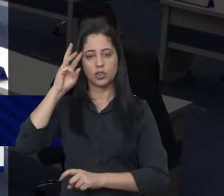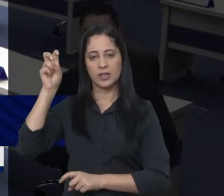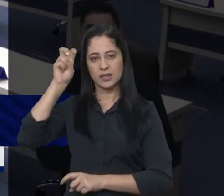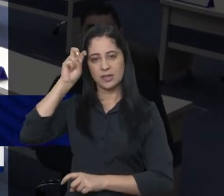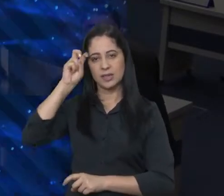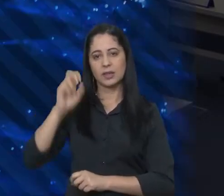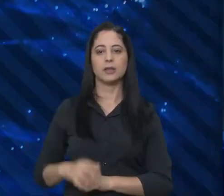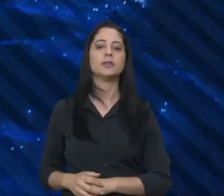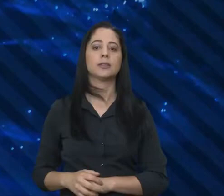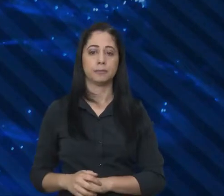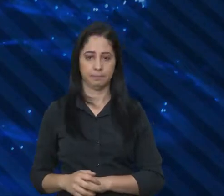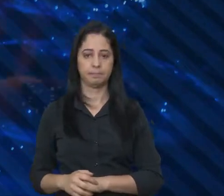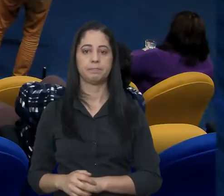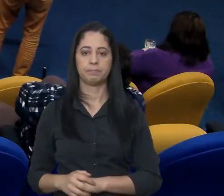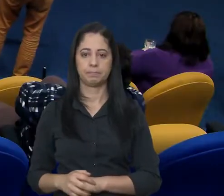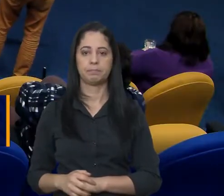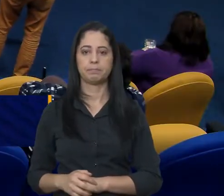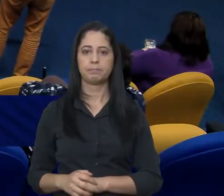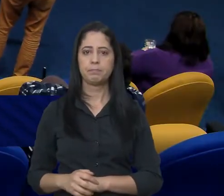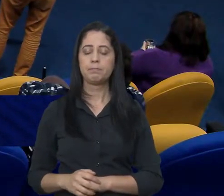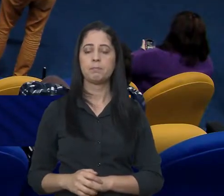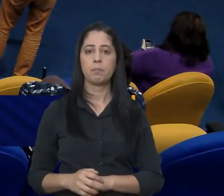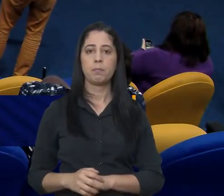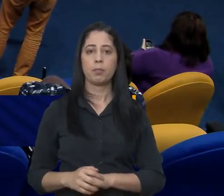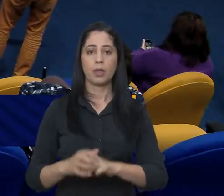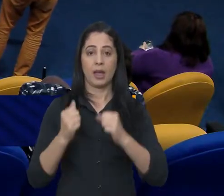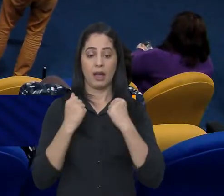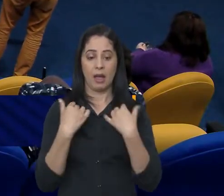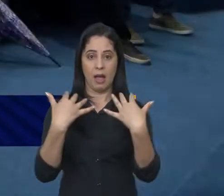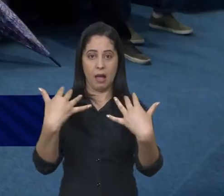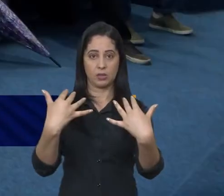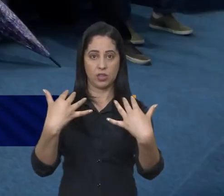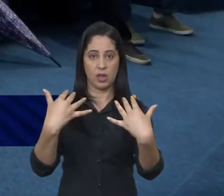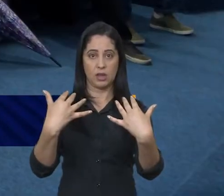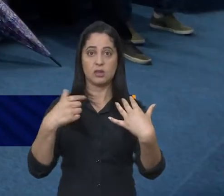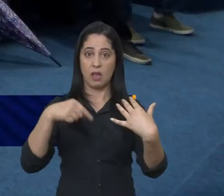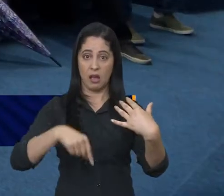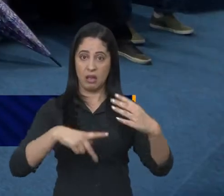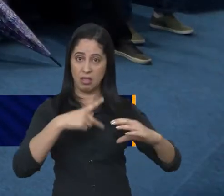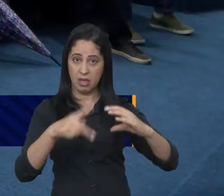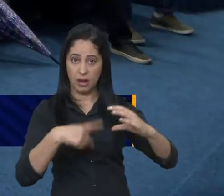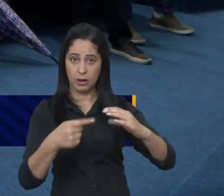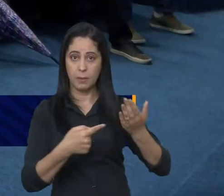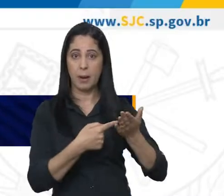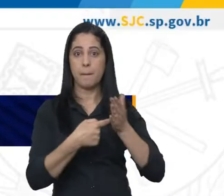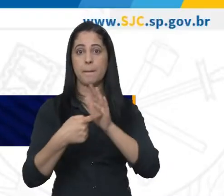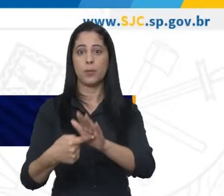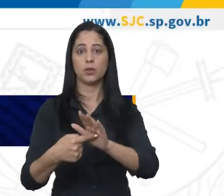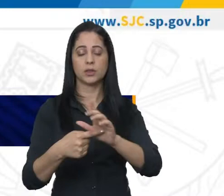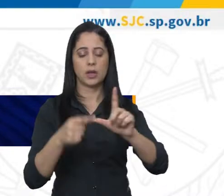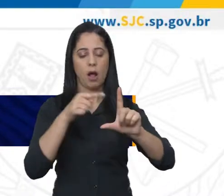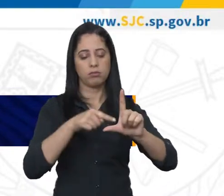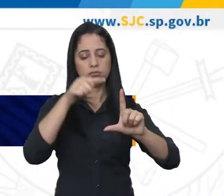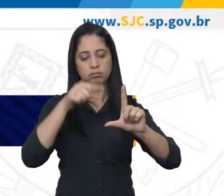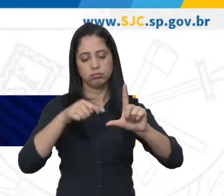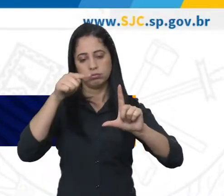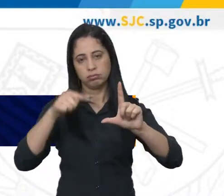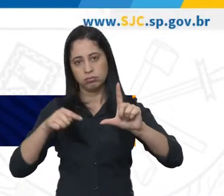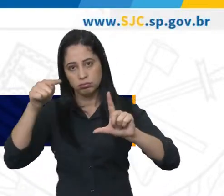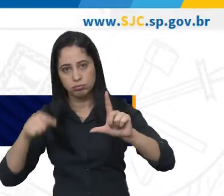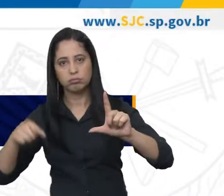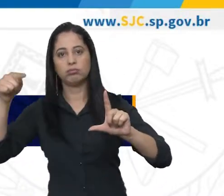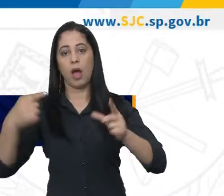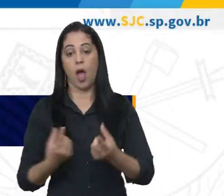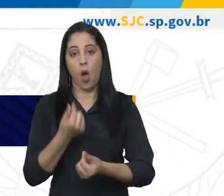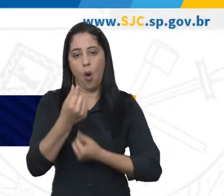e quinta-feira. Em audiência realizada na Câmara, a Prefeitura apresenta o balanço das metas fiscais do segundo